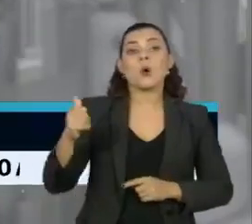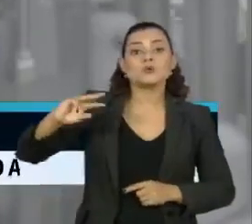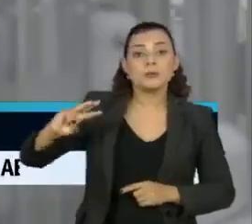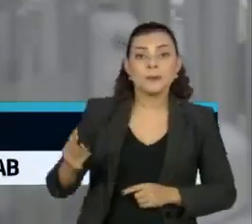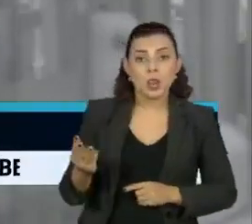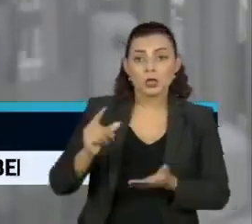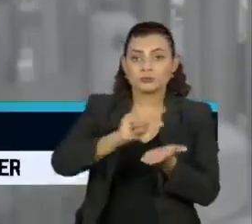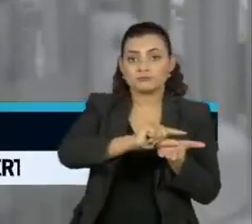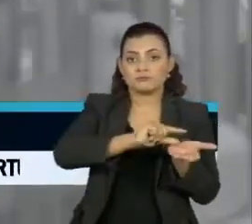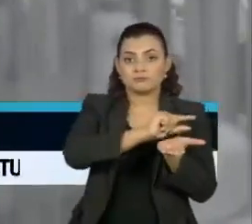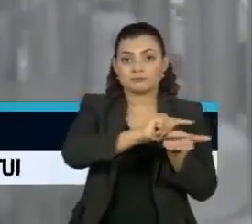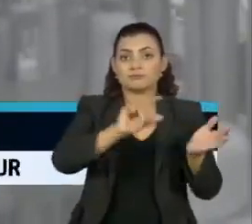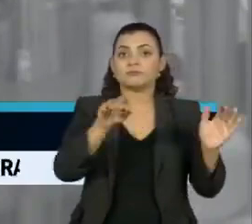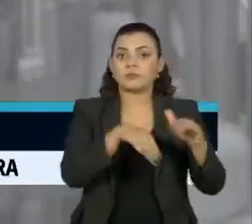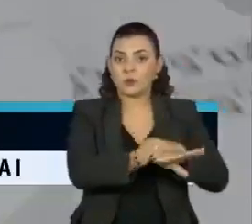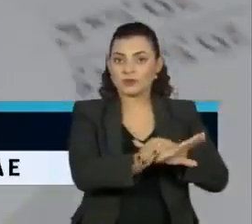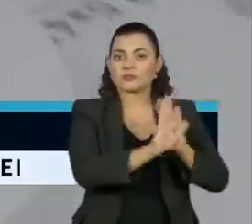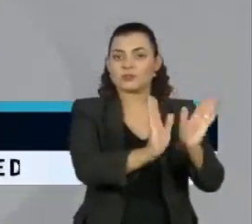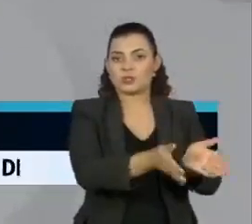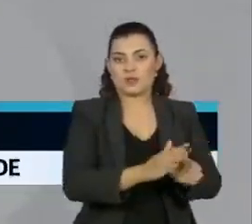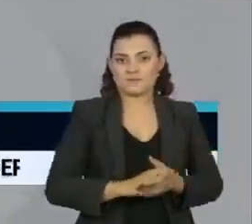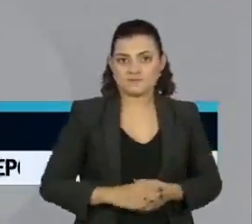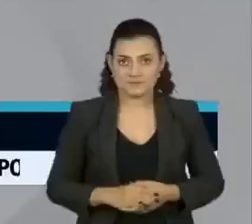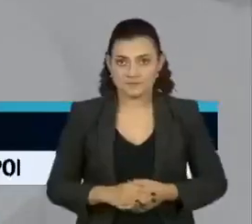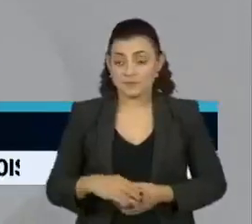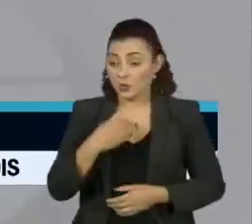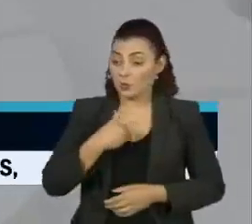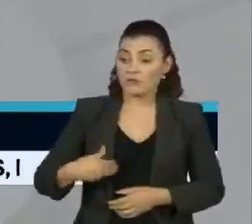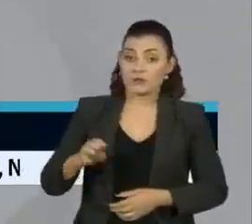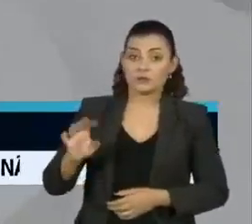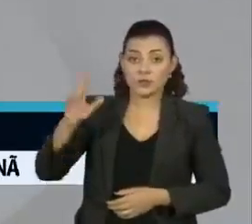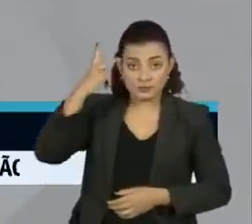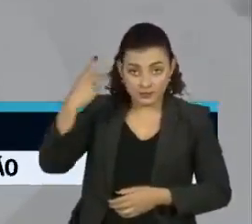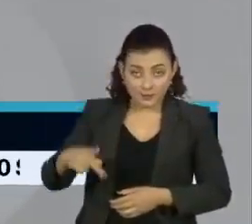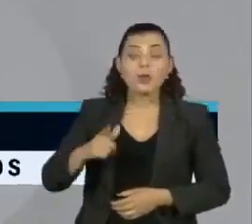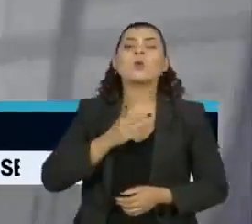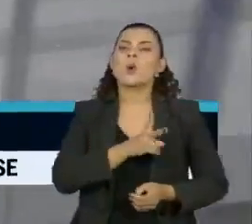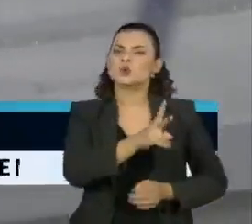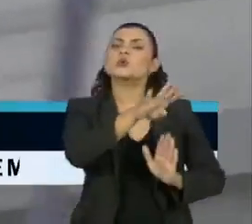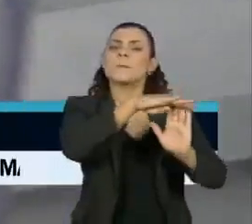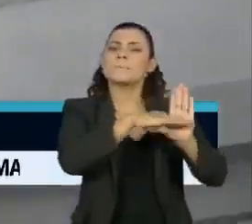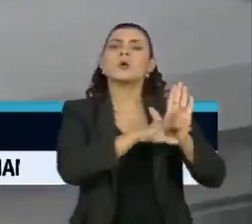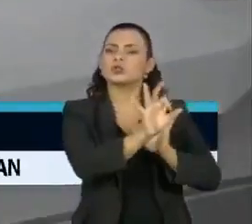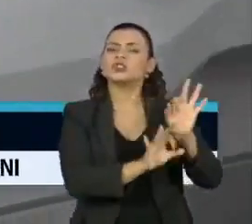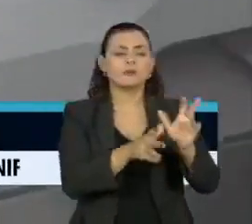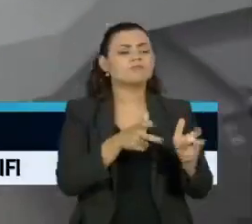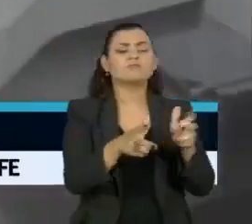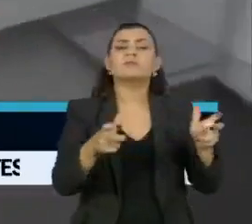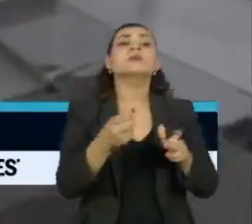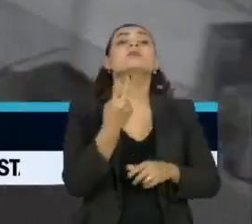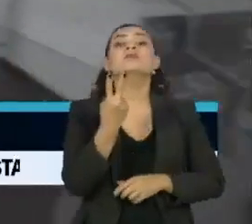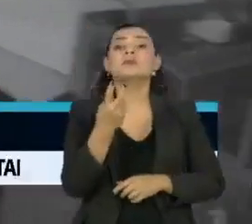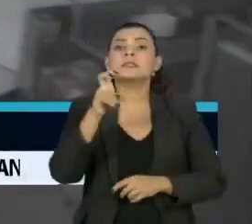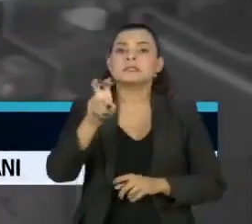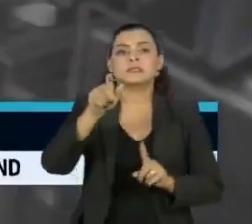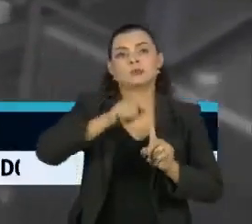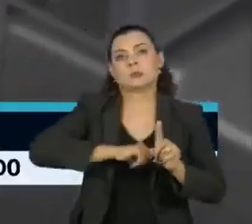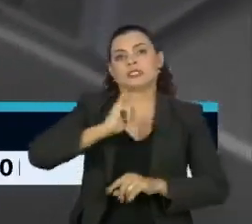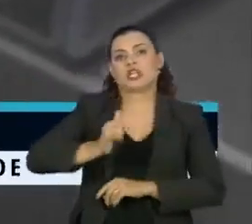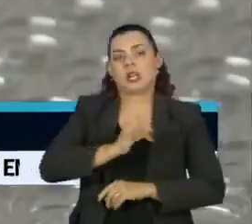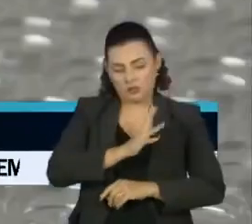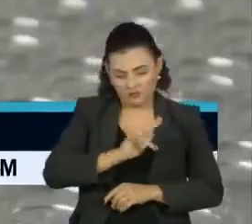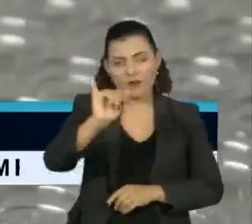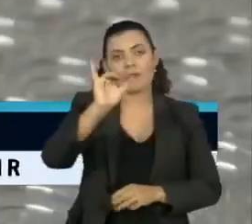milhões de doses da Coronavac à disposição. E o governo de São Paulo mantém o cronograma de vacinação no estado para começar no dia